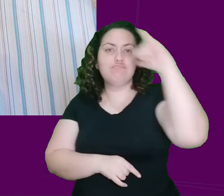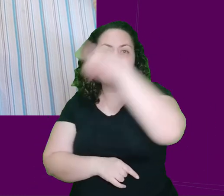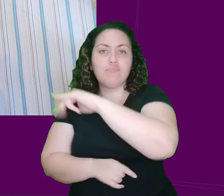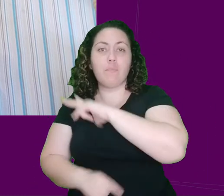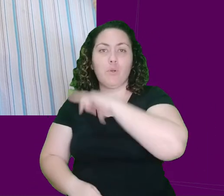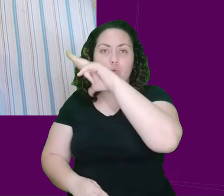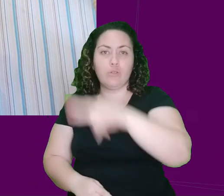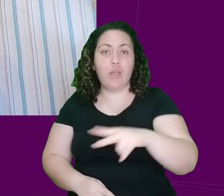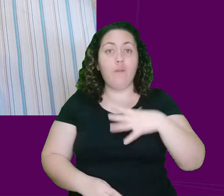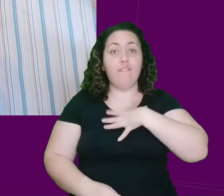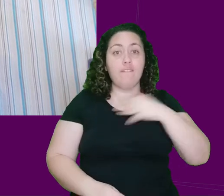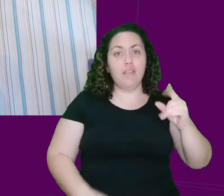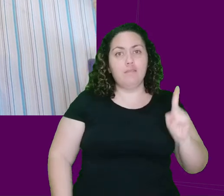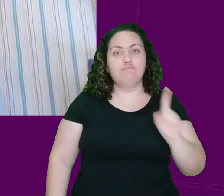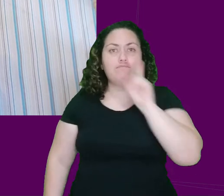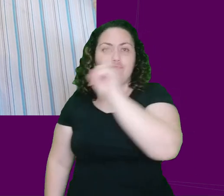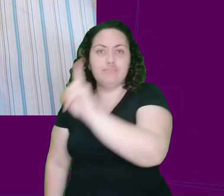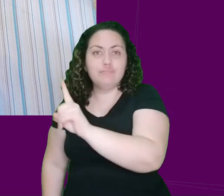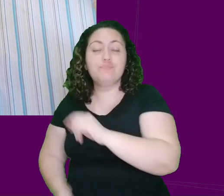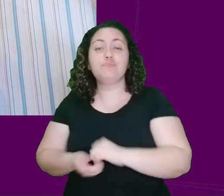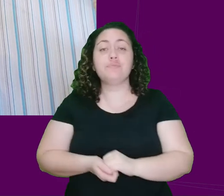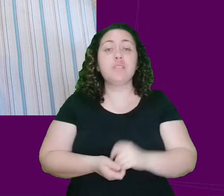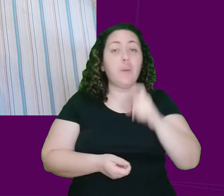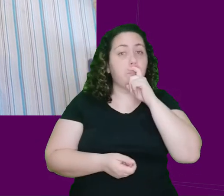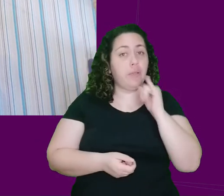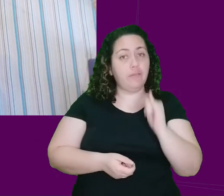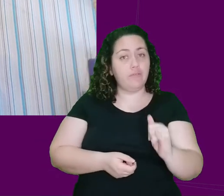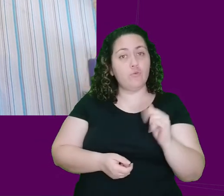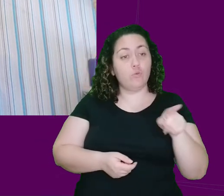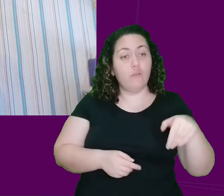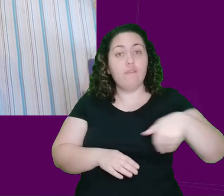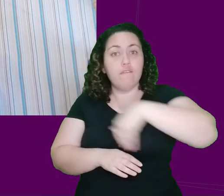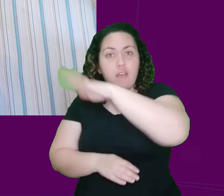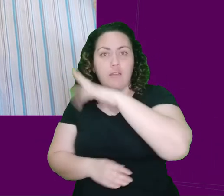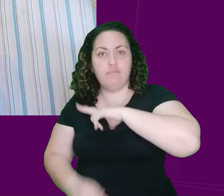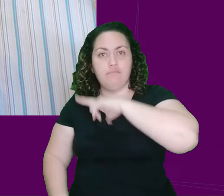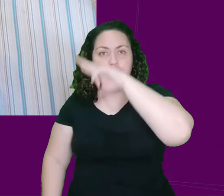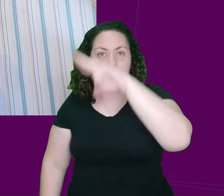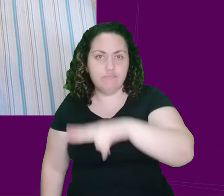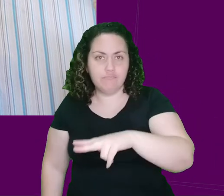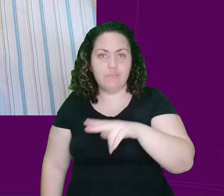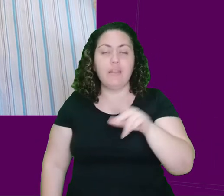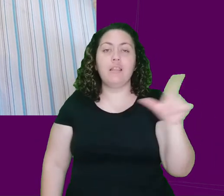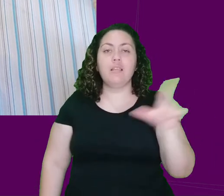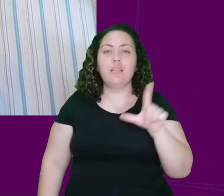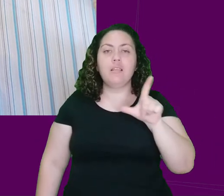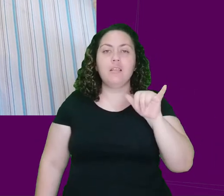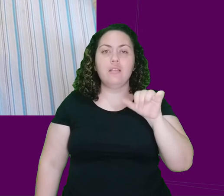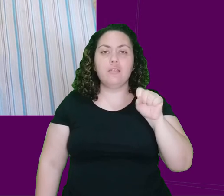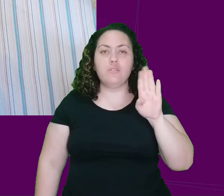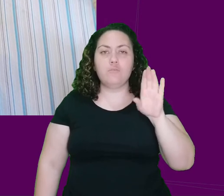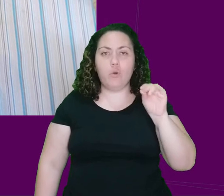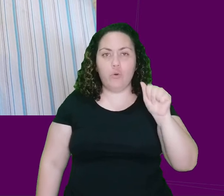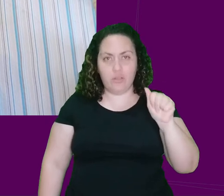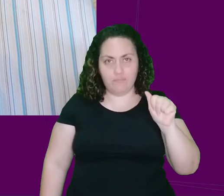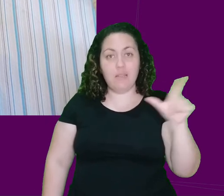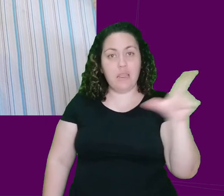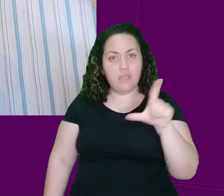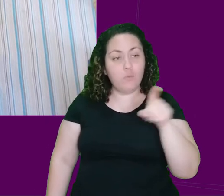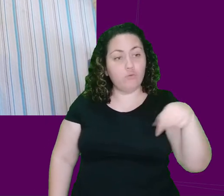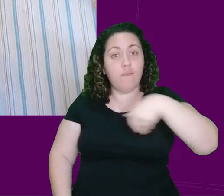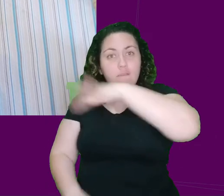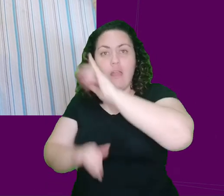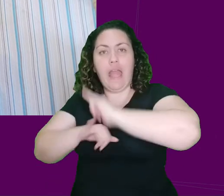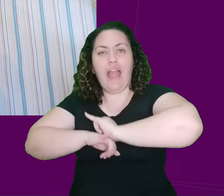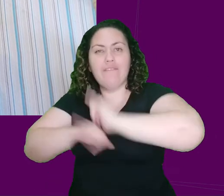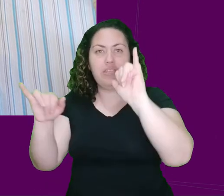Lisboa, ela tinha que transmitir um recado para quem estava lá. E foi um recado dado pelo pai, né? E